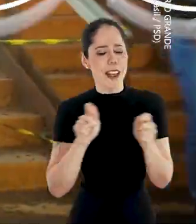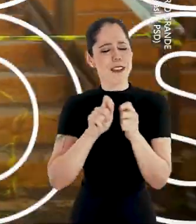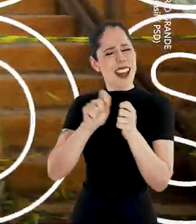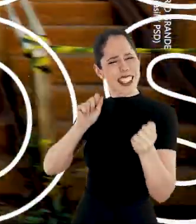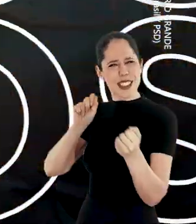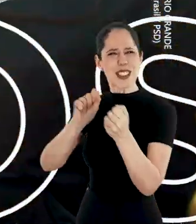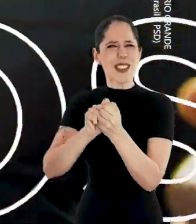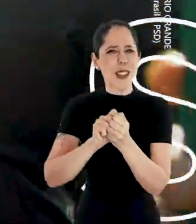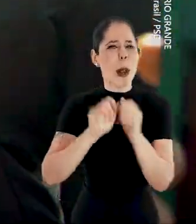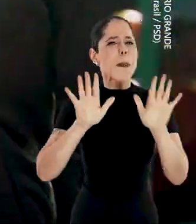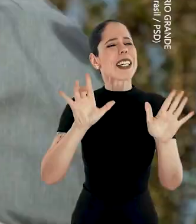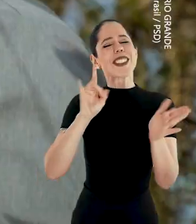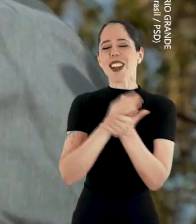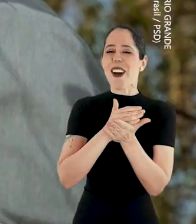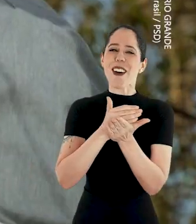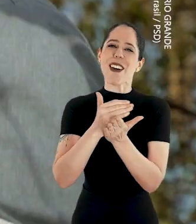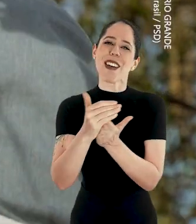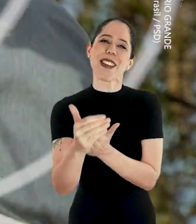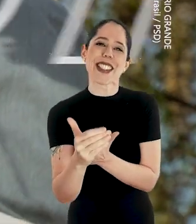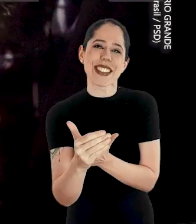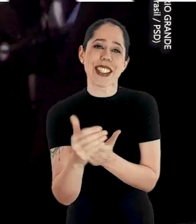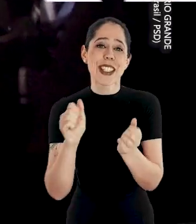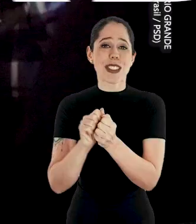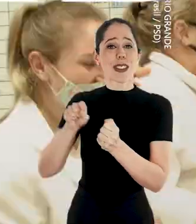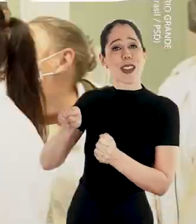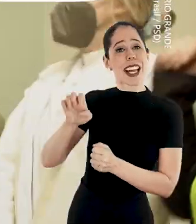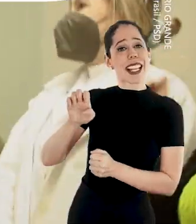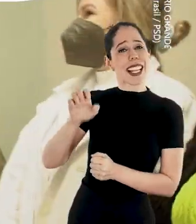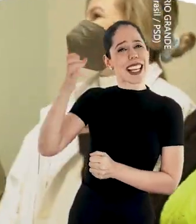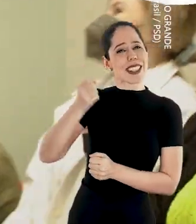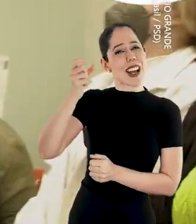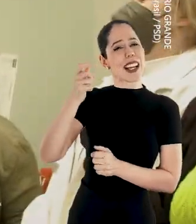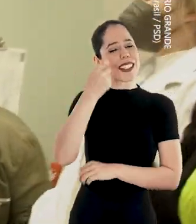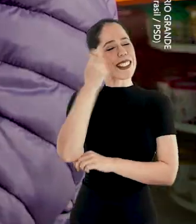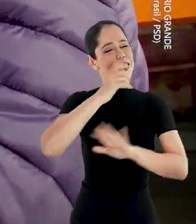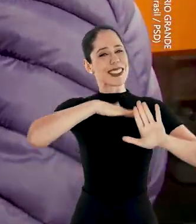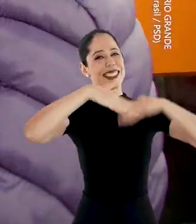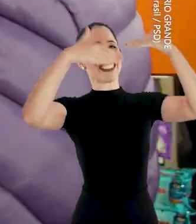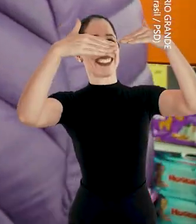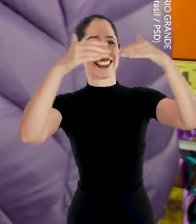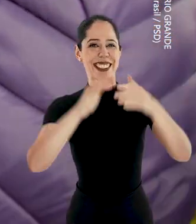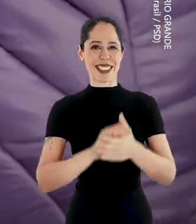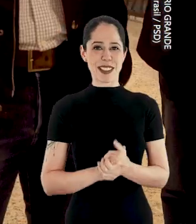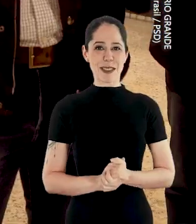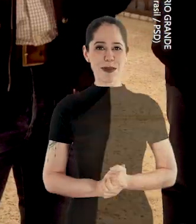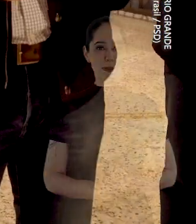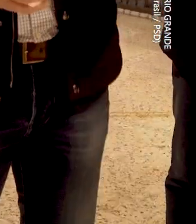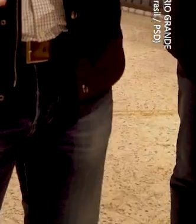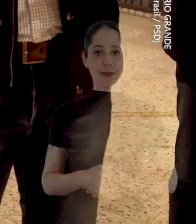Fizemos juntos e apenas começou, com Eduardo o Rio Grande avançou.